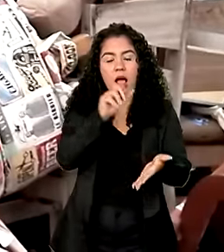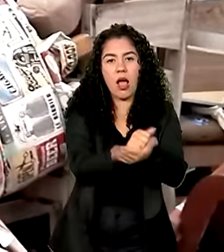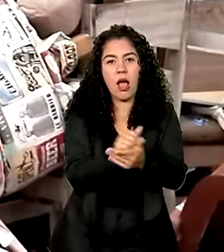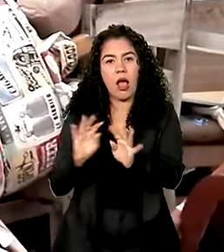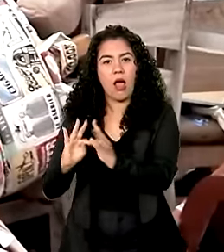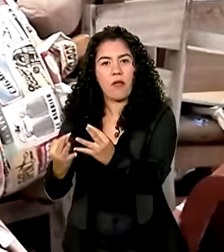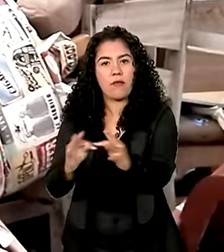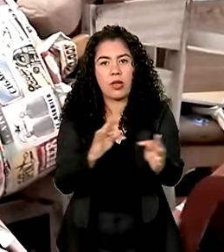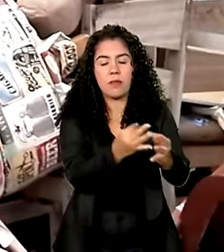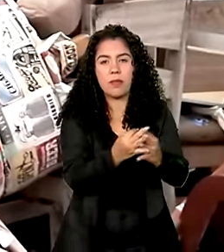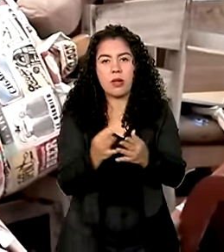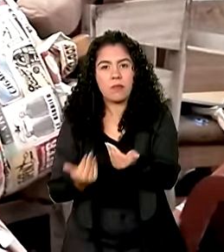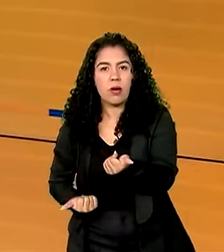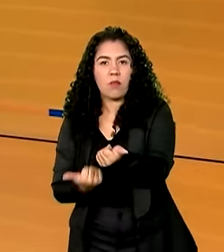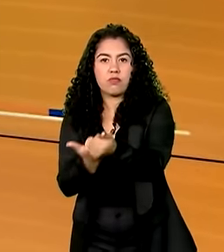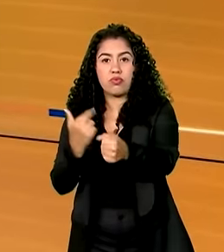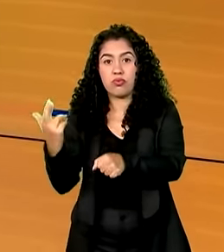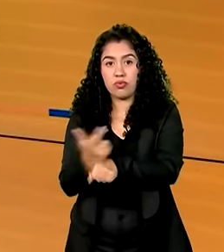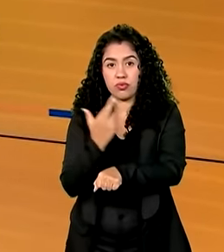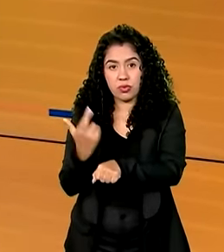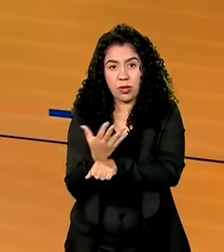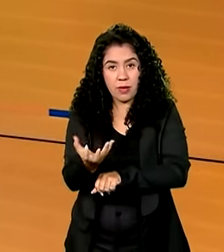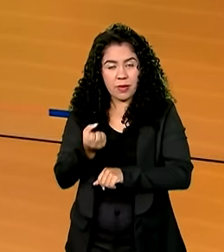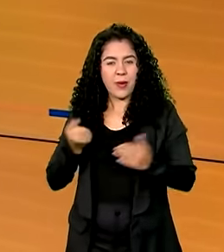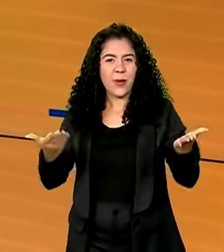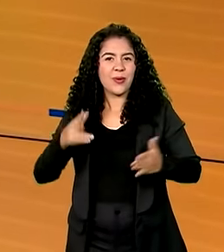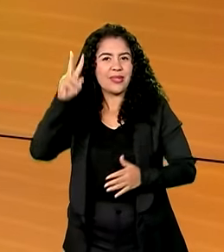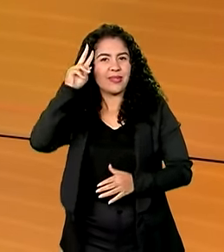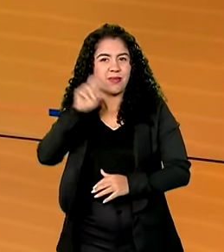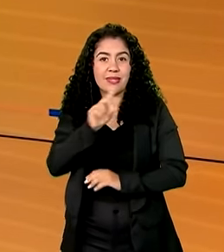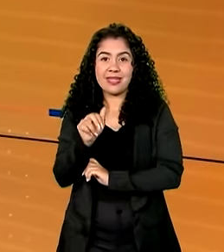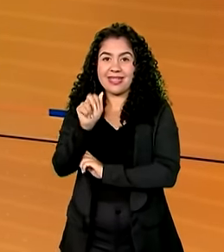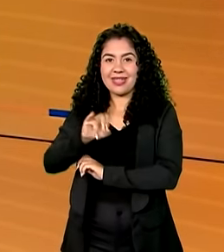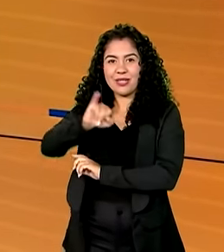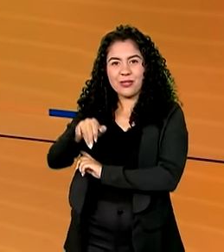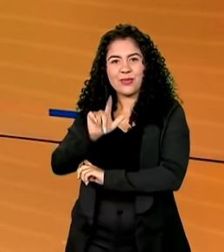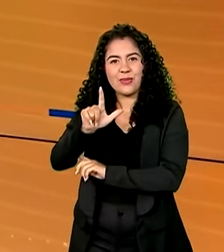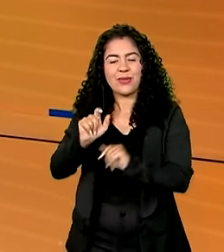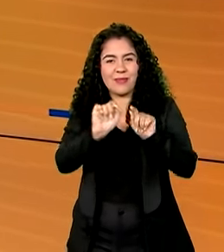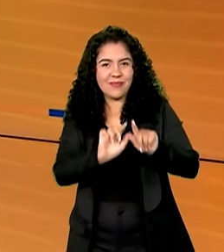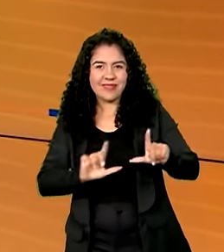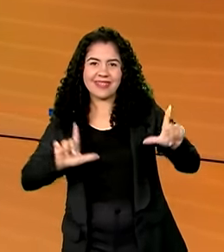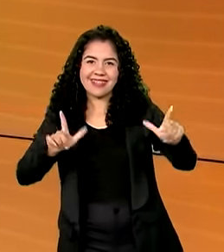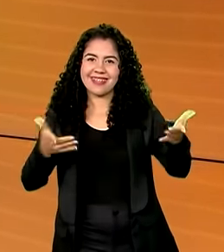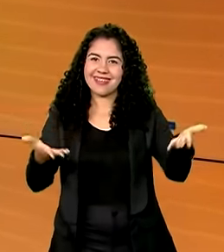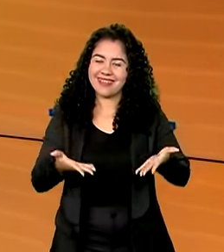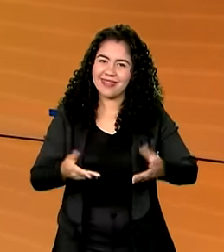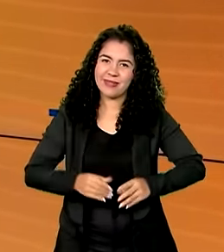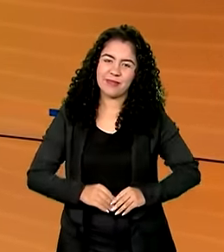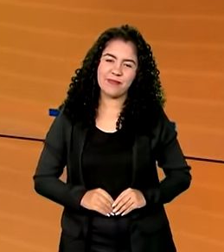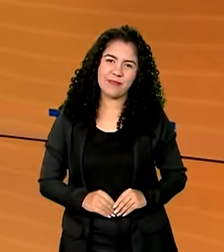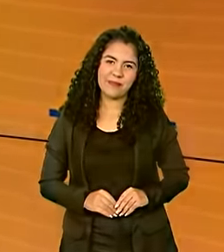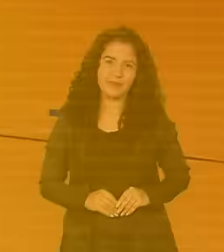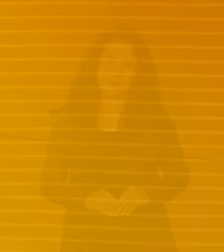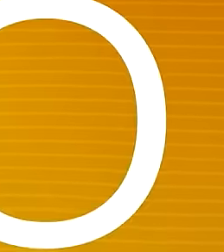famílias no auxílio-reconstrução. Segunda-feira, 15 de julho, o Brasil em Dia começa agora.